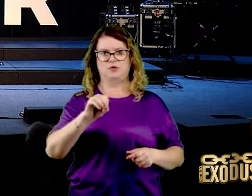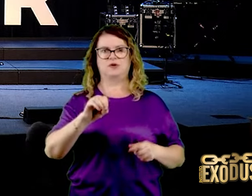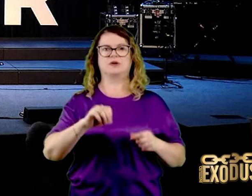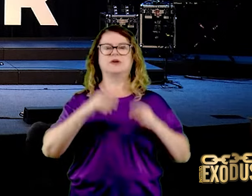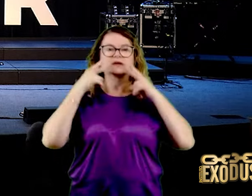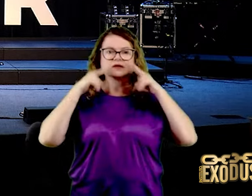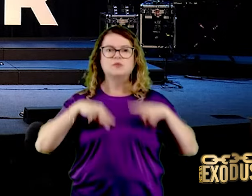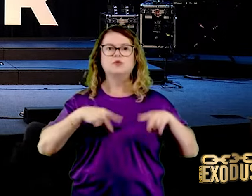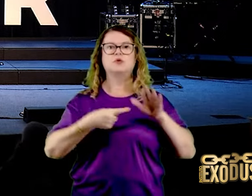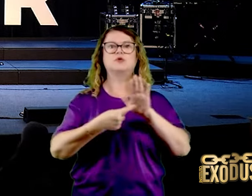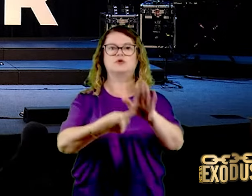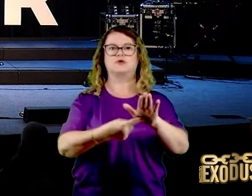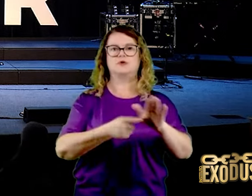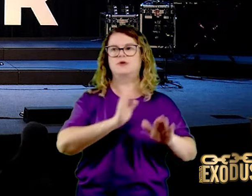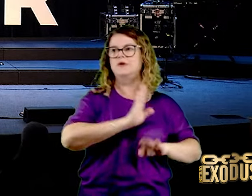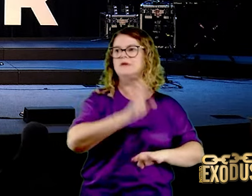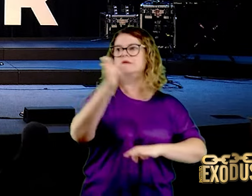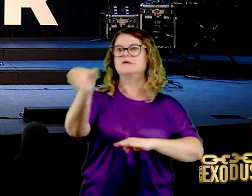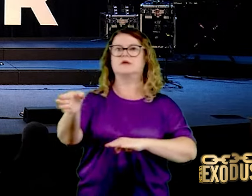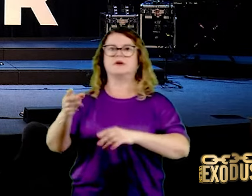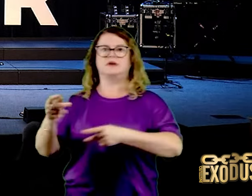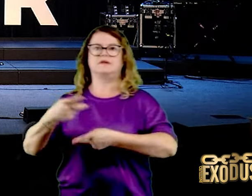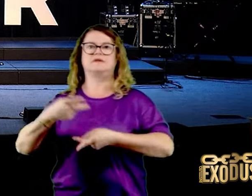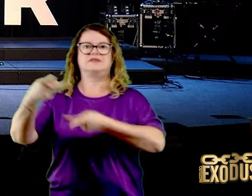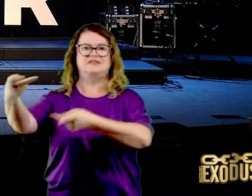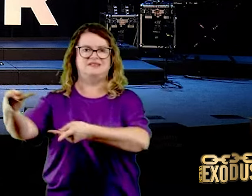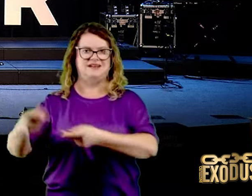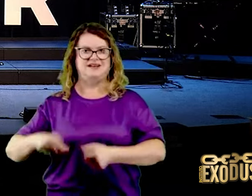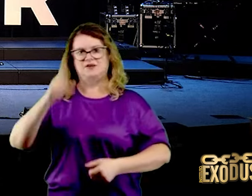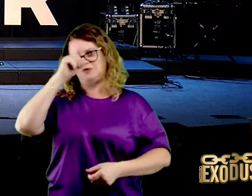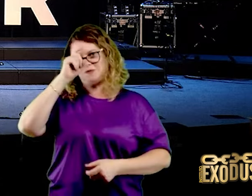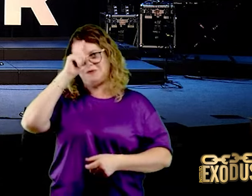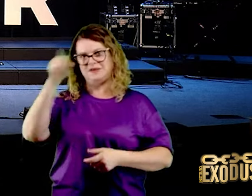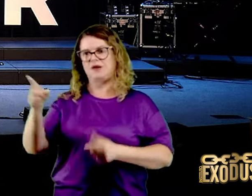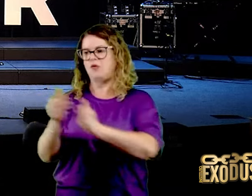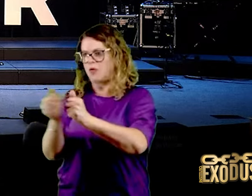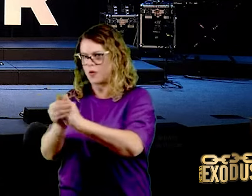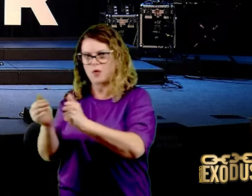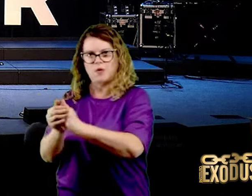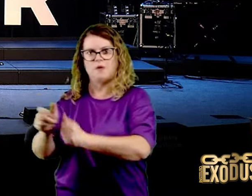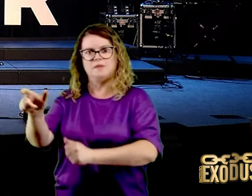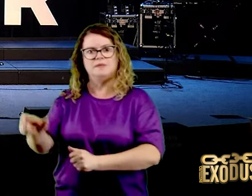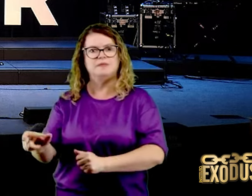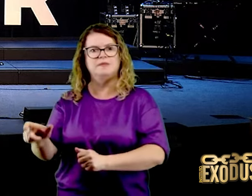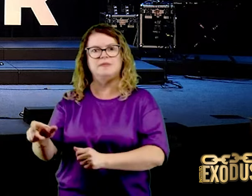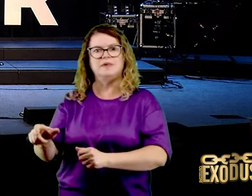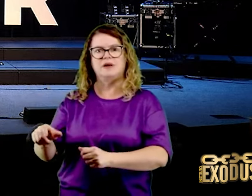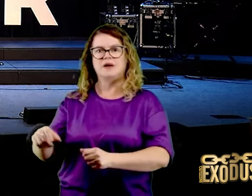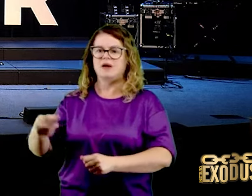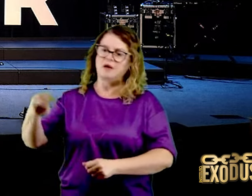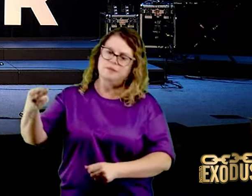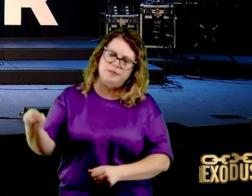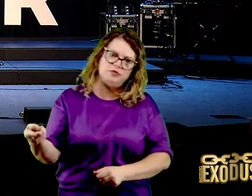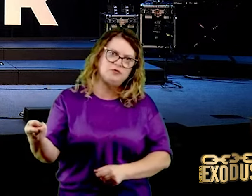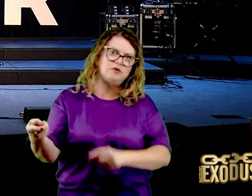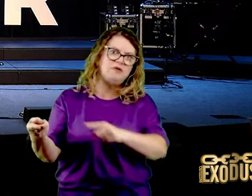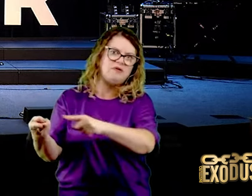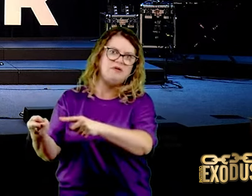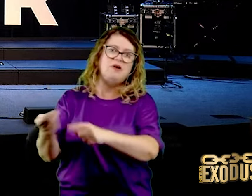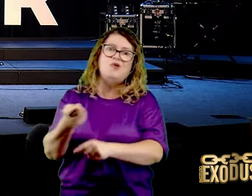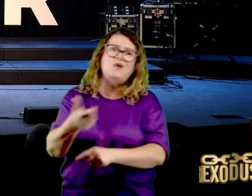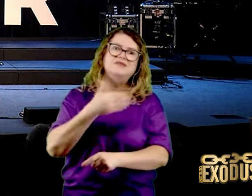liberta, salva, você fica encorajado a trabalhar também. A gente entra num só objetivo.